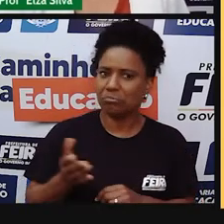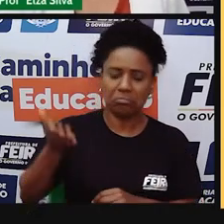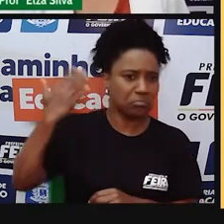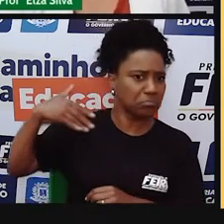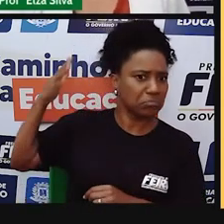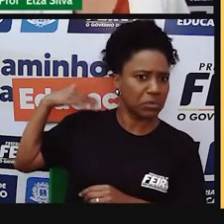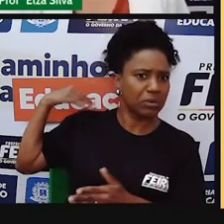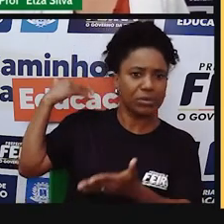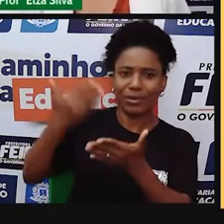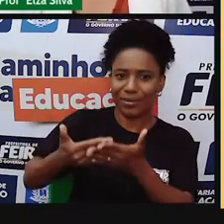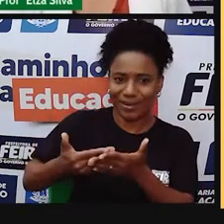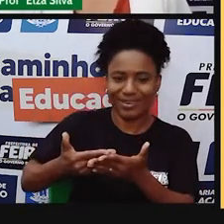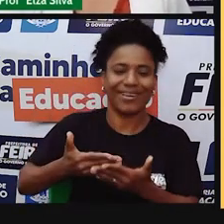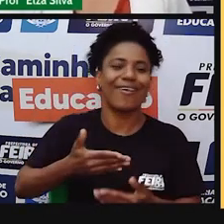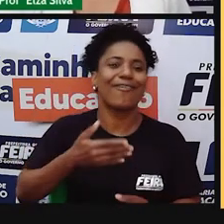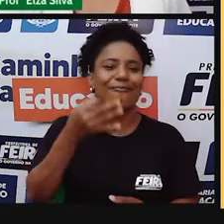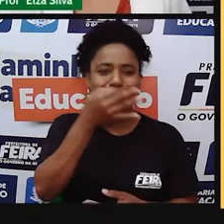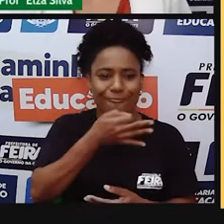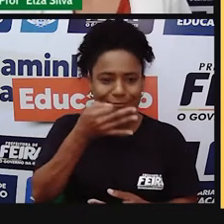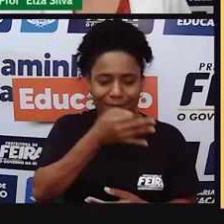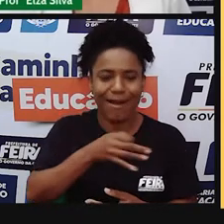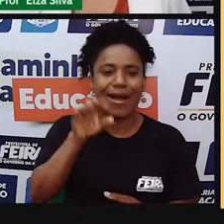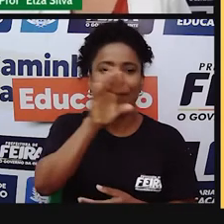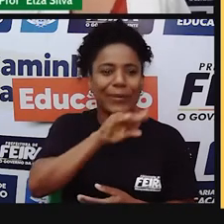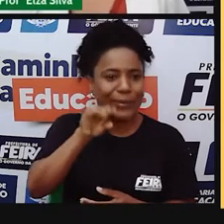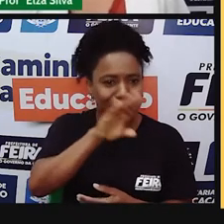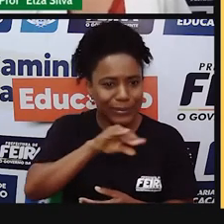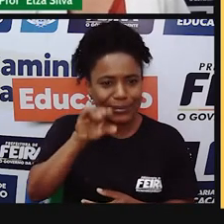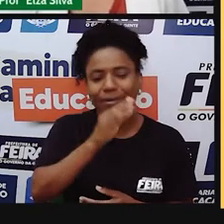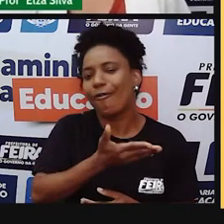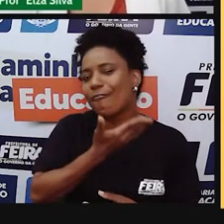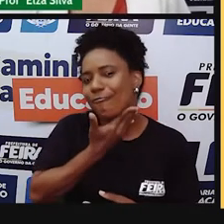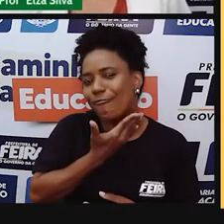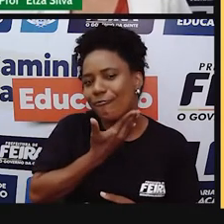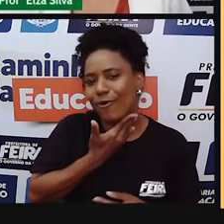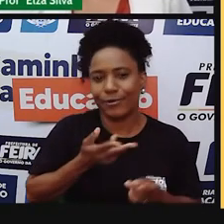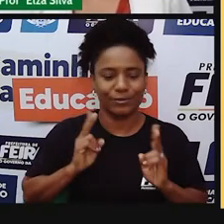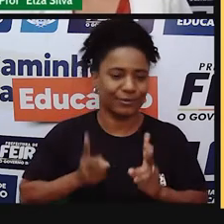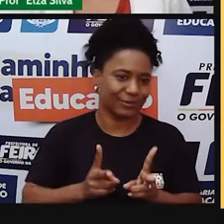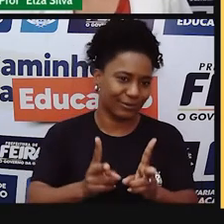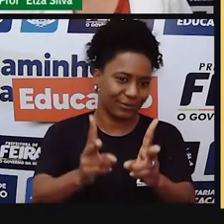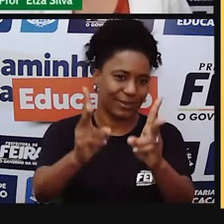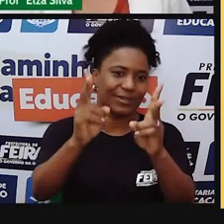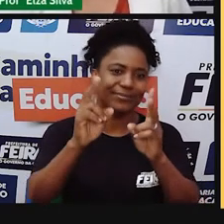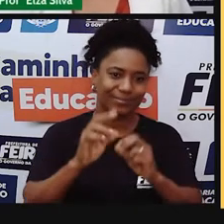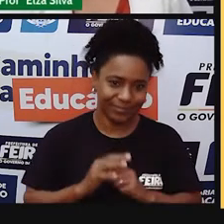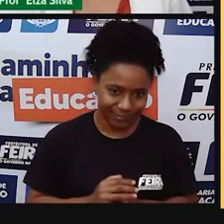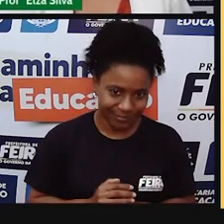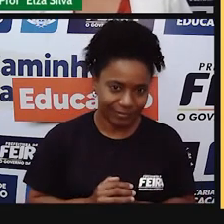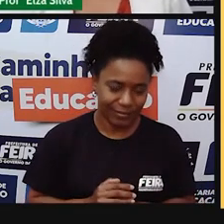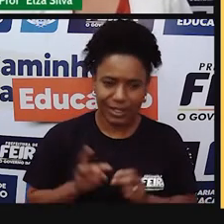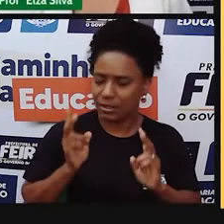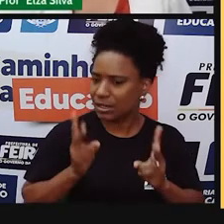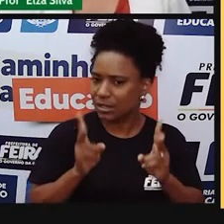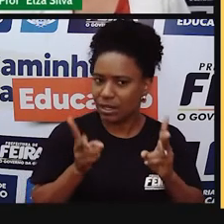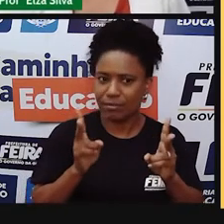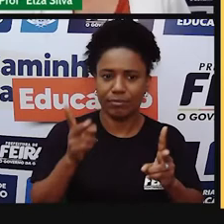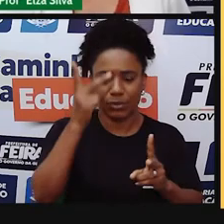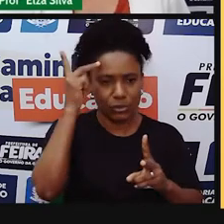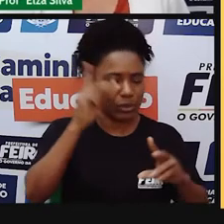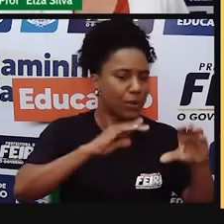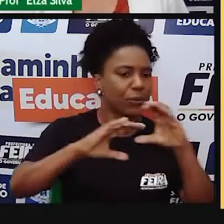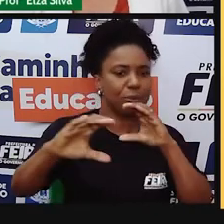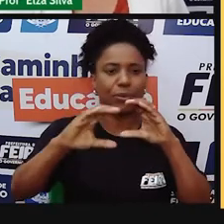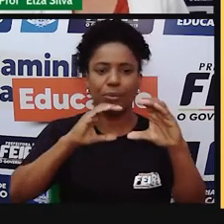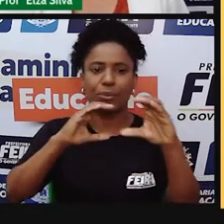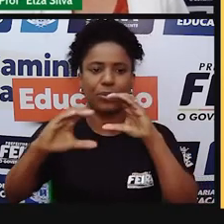hoje. Então, esta é uma forma de comunicação que o homem foi conquistando ao longo do tempo e nunca abriu mão. Verbal